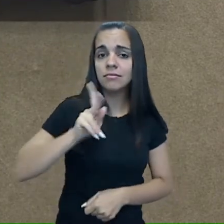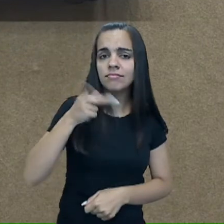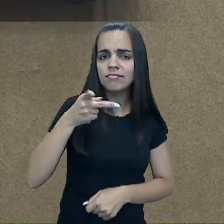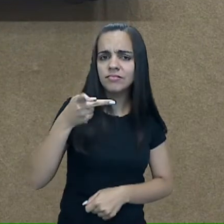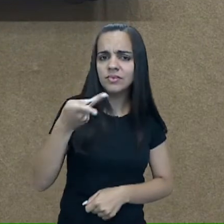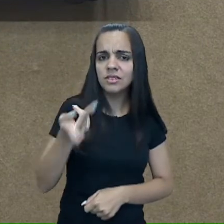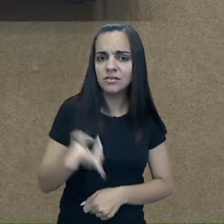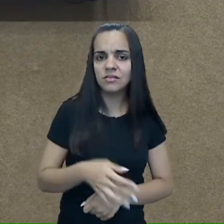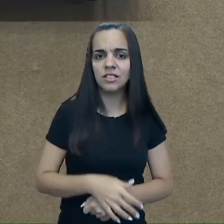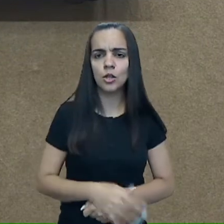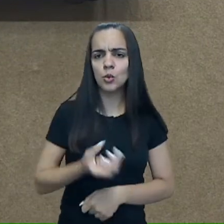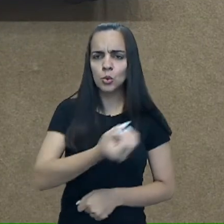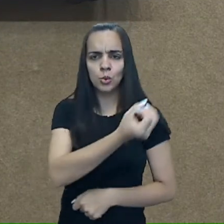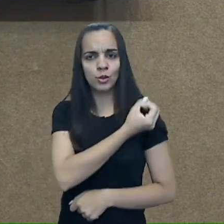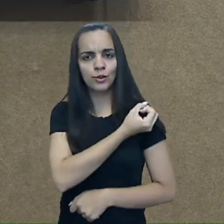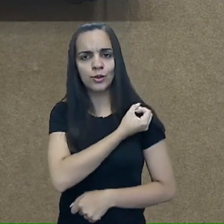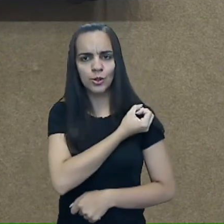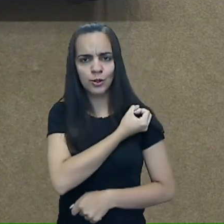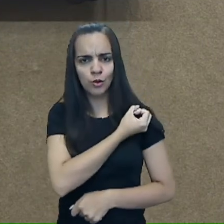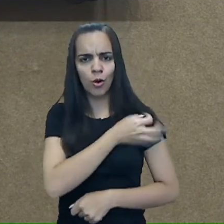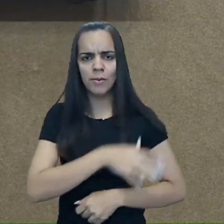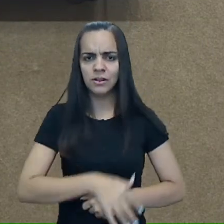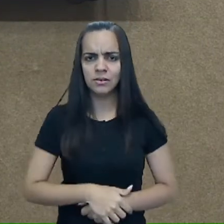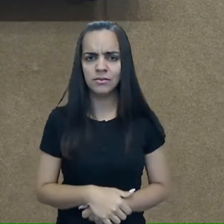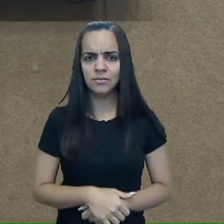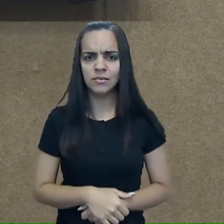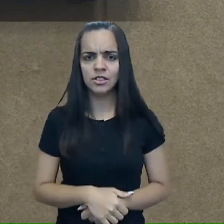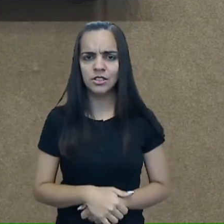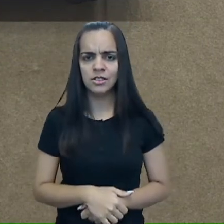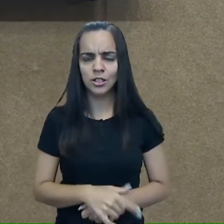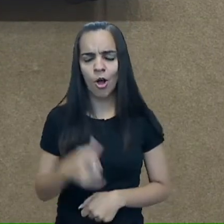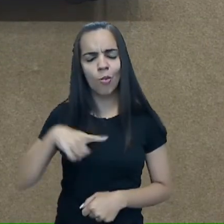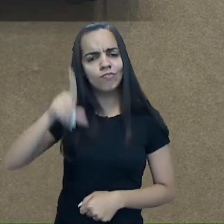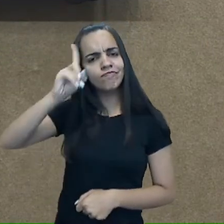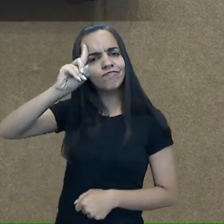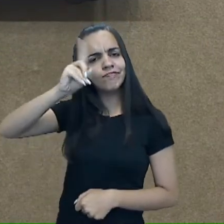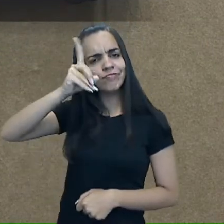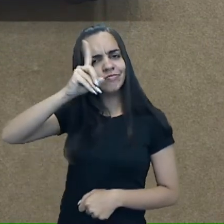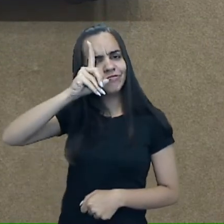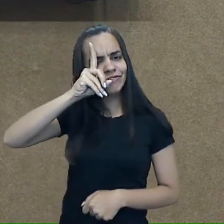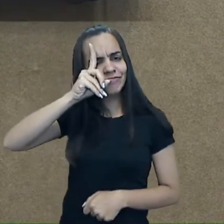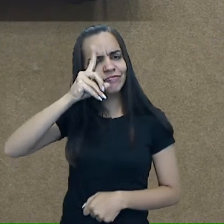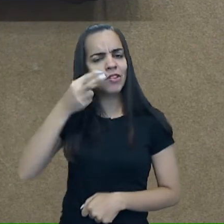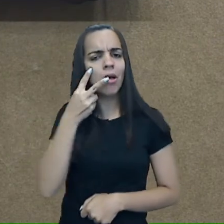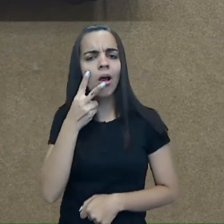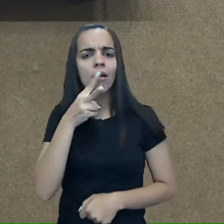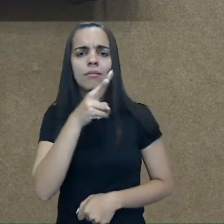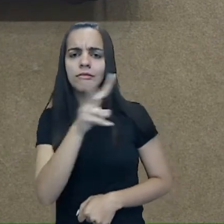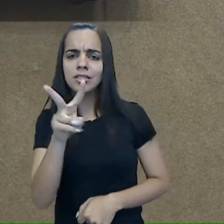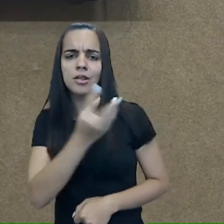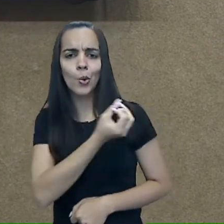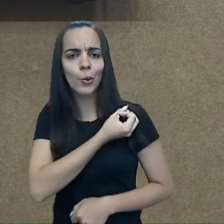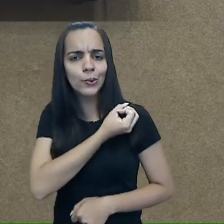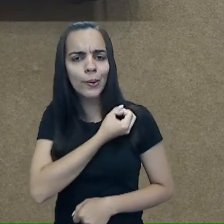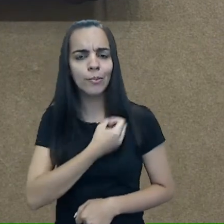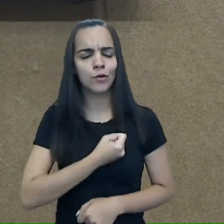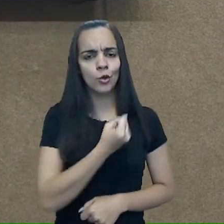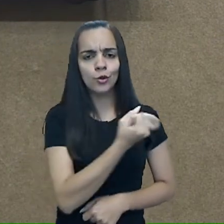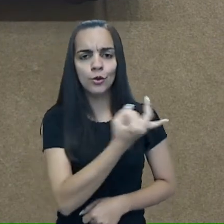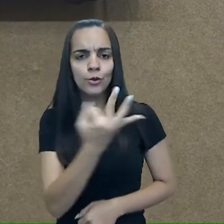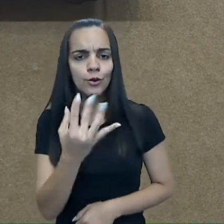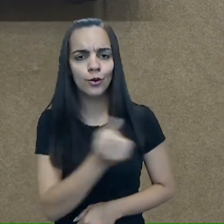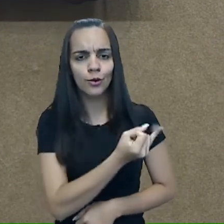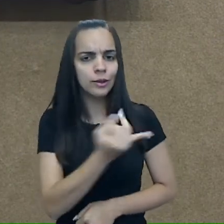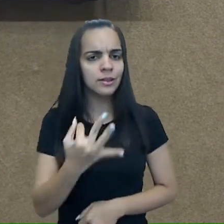numerais, não isso mesmo? Todos os dias vocês têm o costume de ver os numerais, de contar